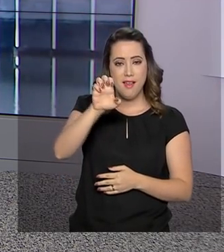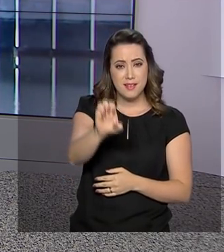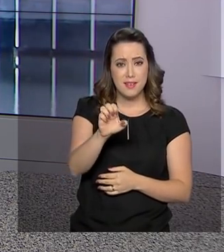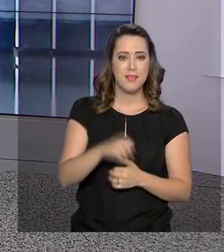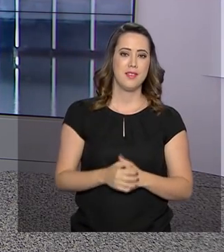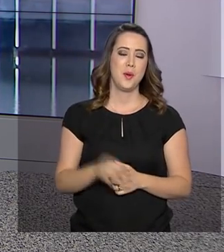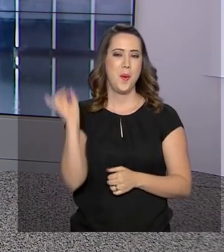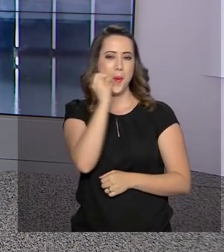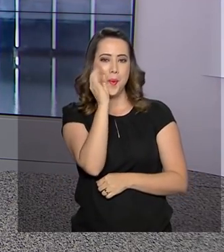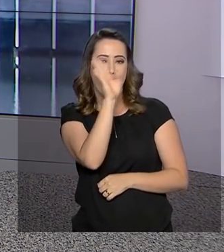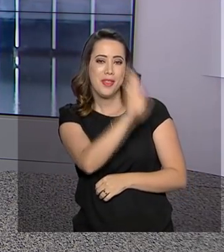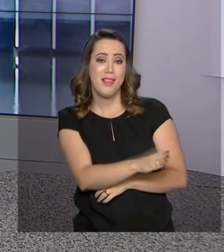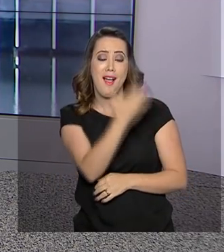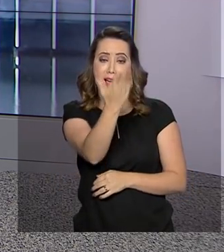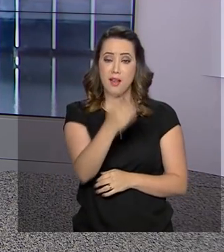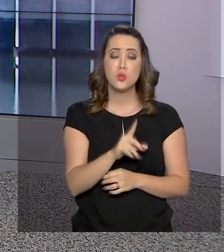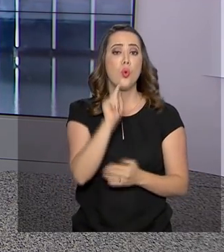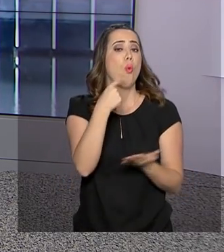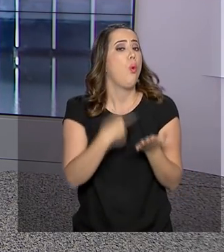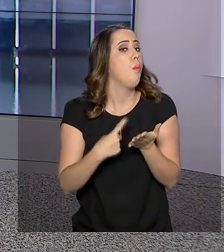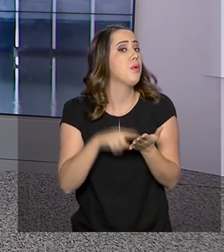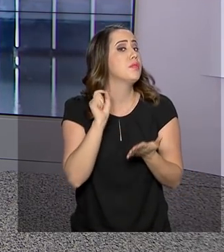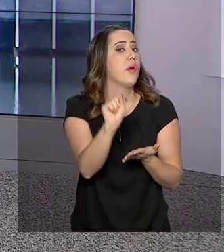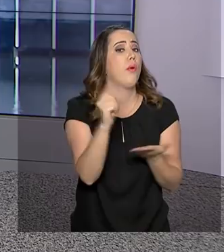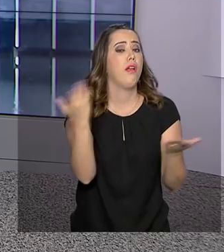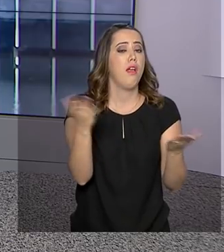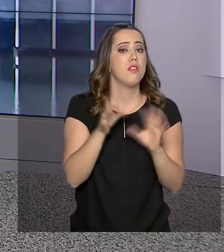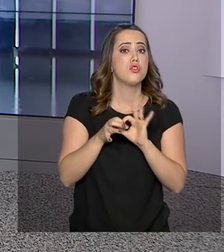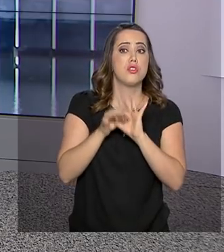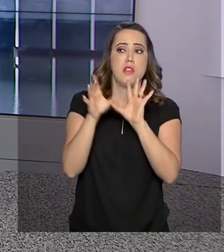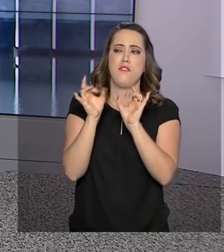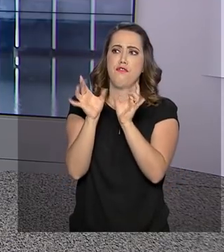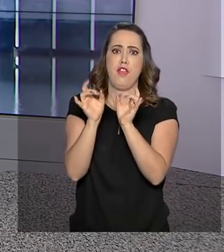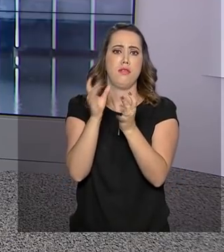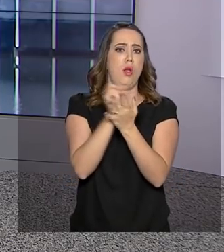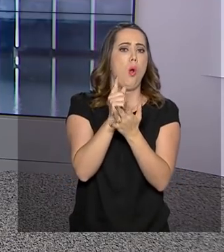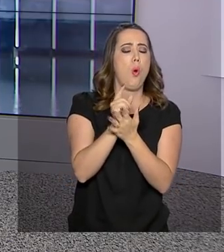Daniele, boa tarde. O que esse acordo de livre comércio representa para o Brasil?